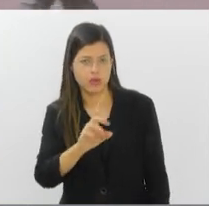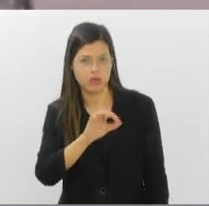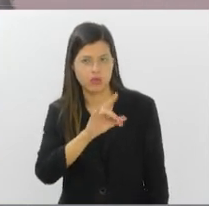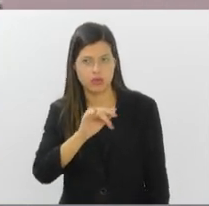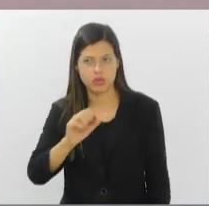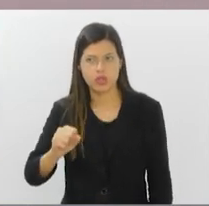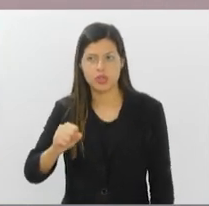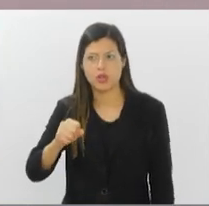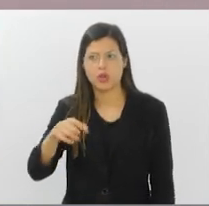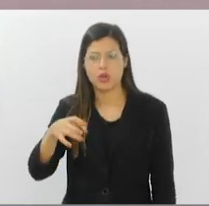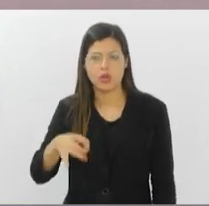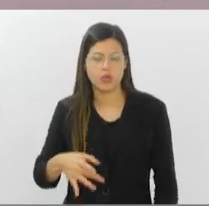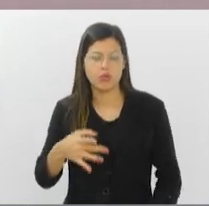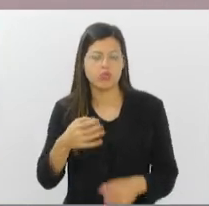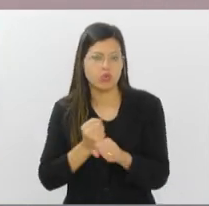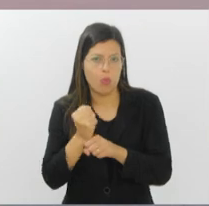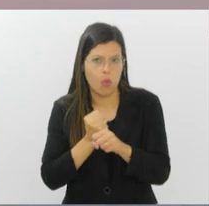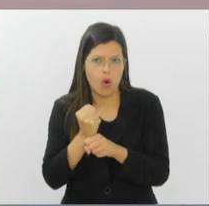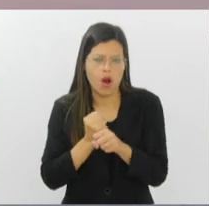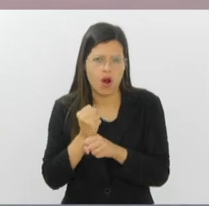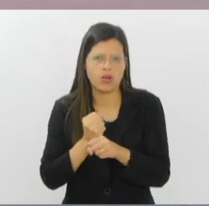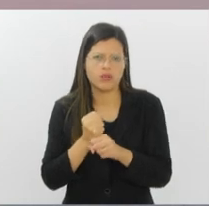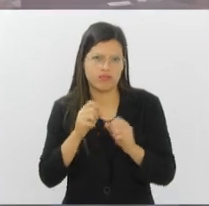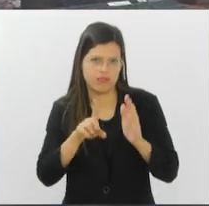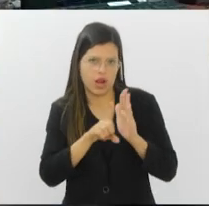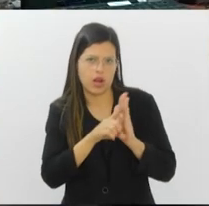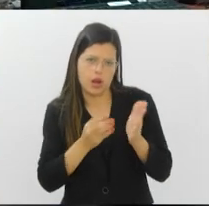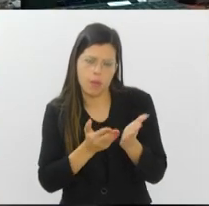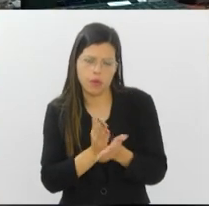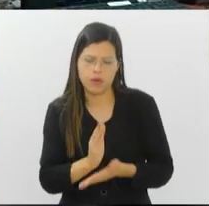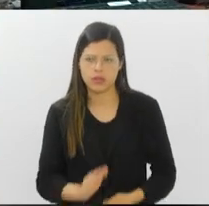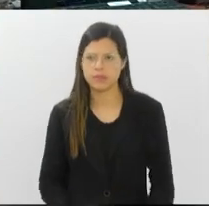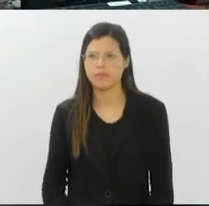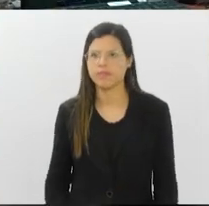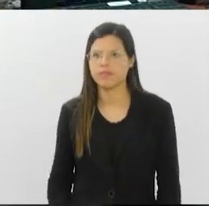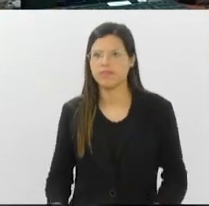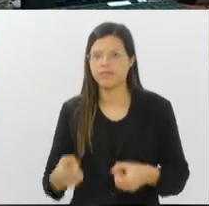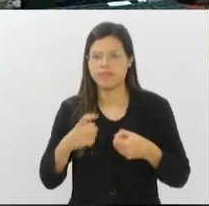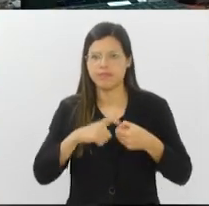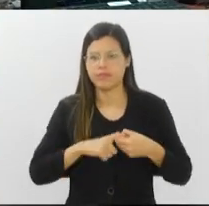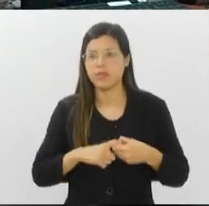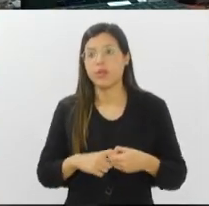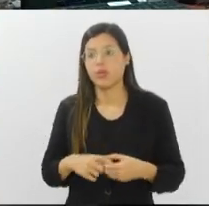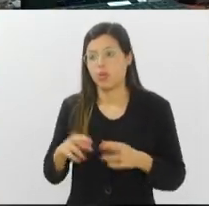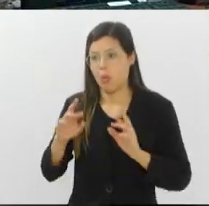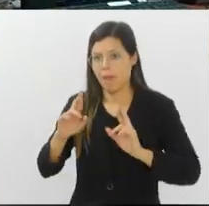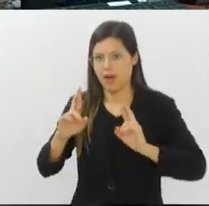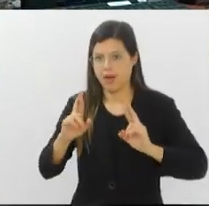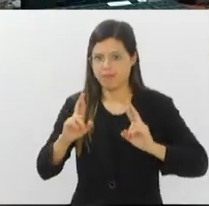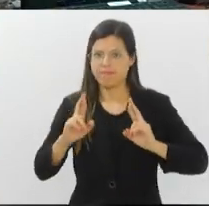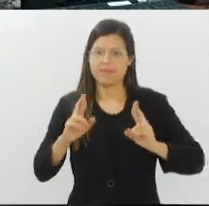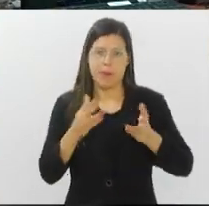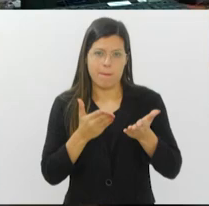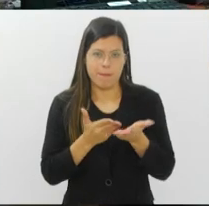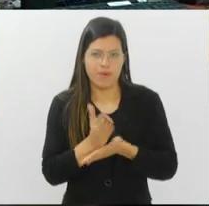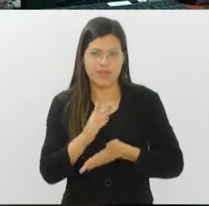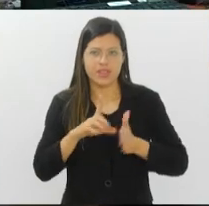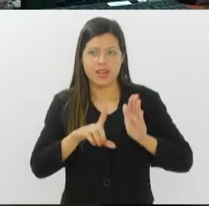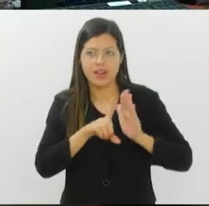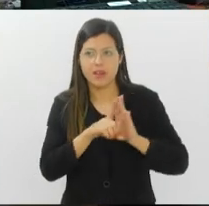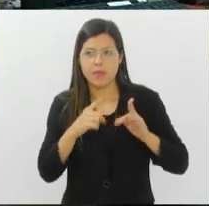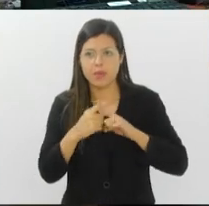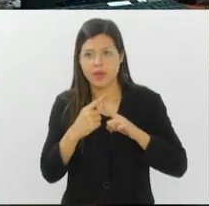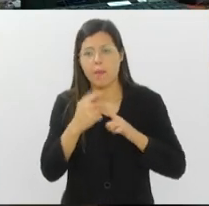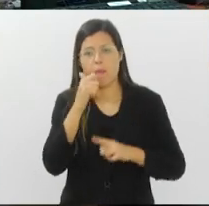no último ano de vigência dessa lei. Vicente, volto com você no estúdio. Tomara que seja aprovada essa lei, né? Porque no momento em que a mulher tem um